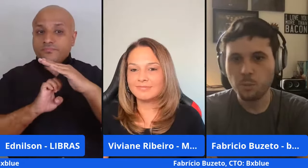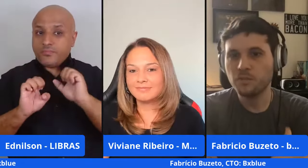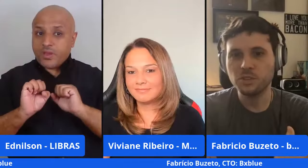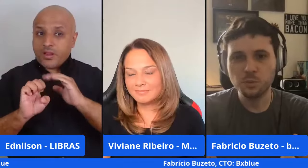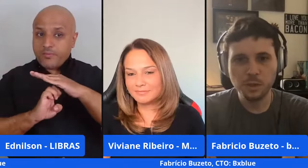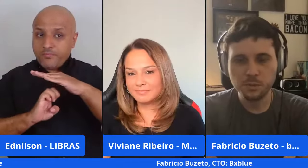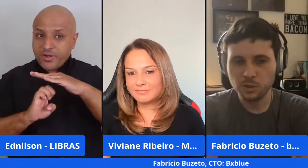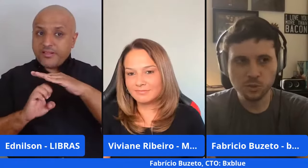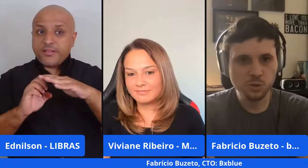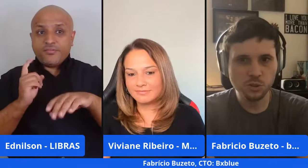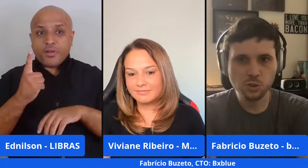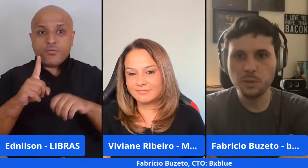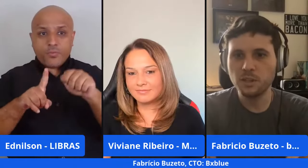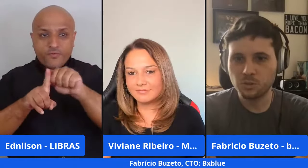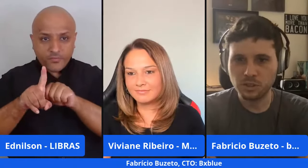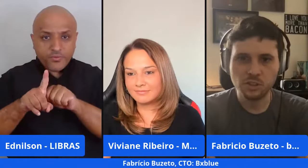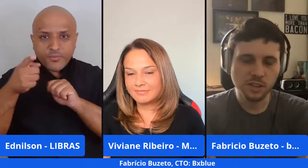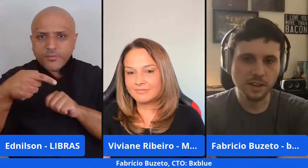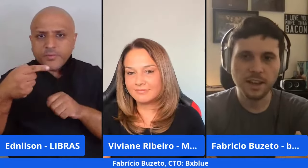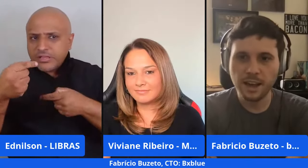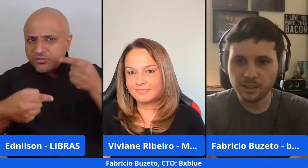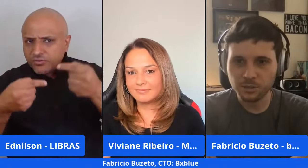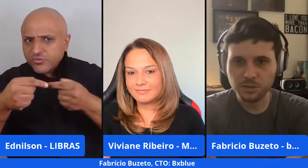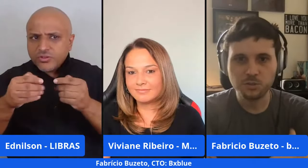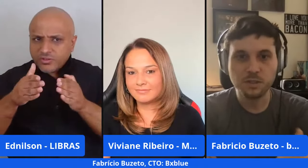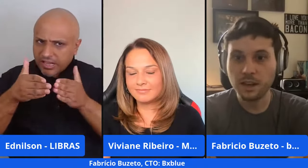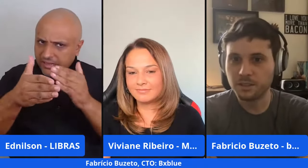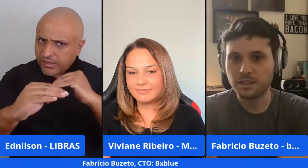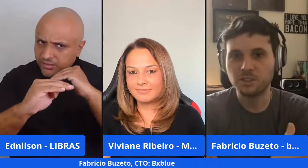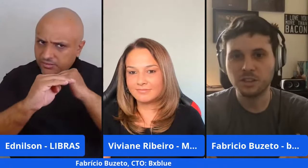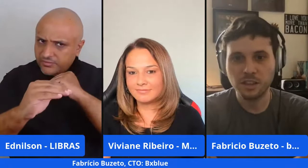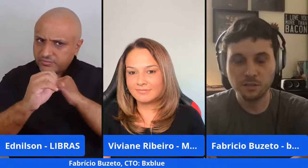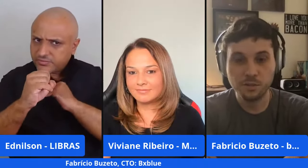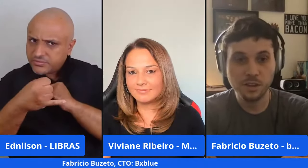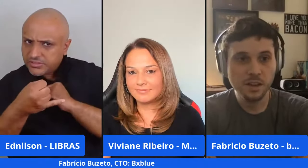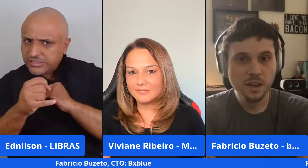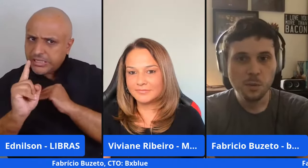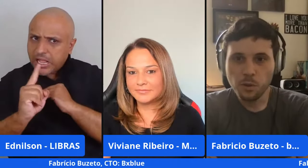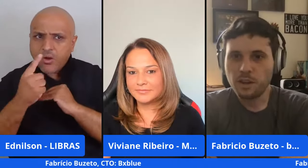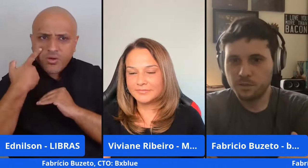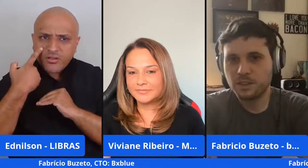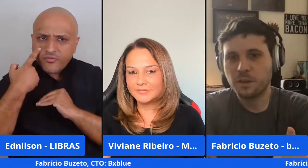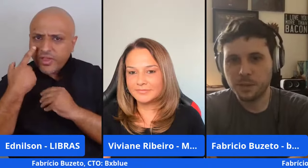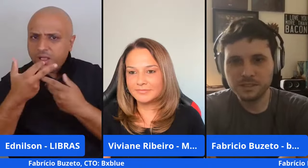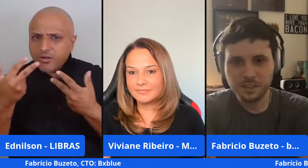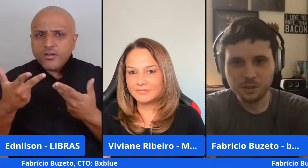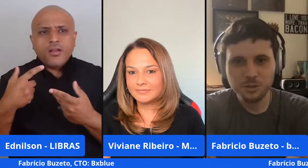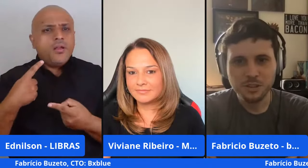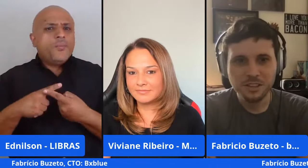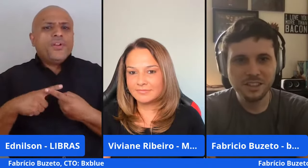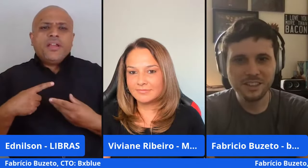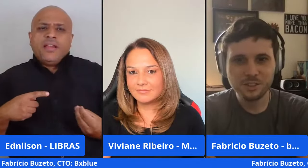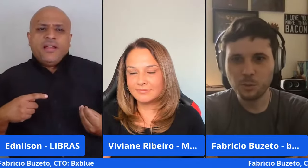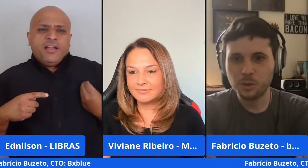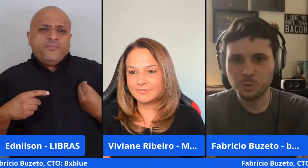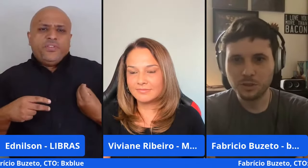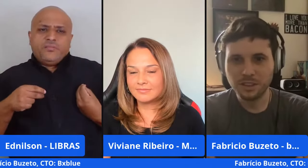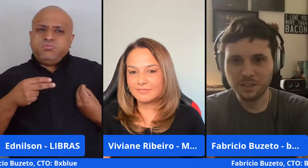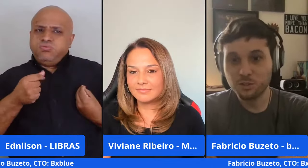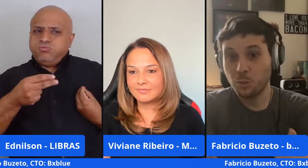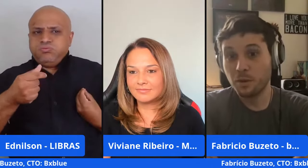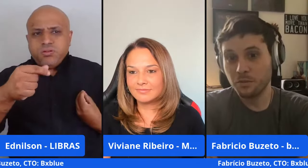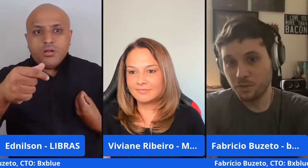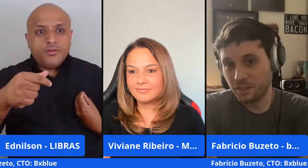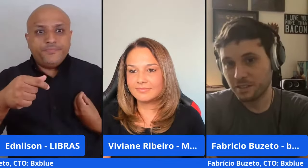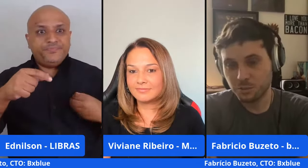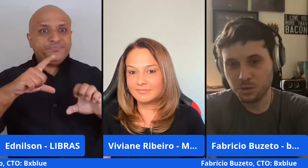menos uma vez por mês para a gente discutir sobre isso se a gente está alinhado se não está porque a gente tem que rever o que a vida vai passando e seu empreendimento